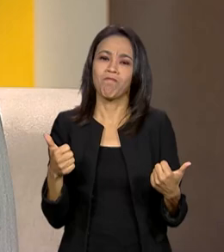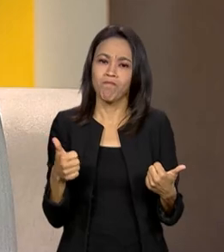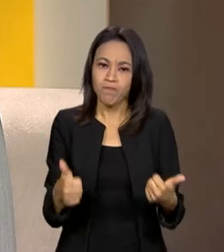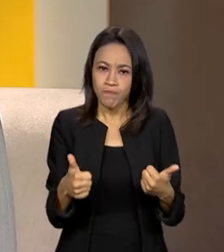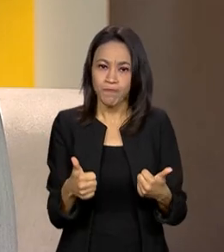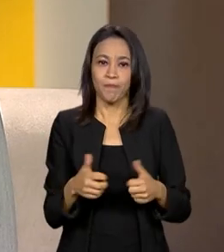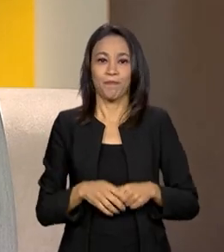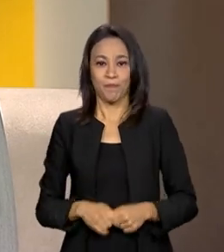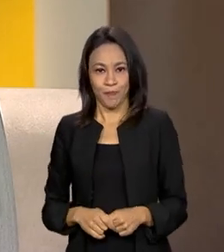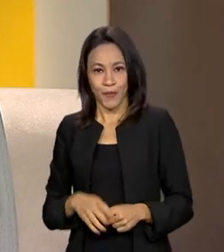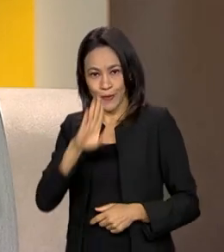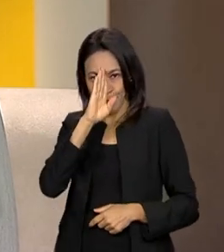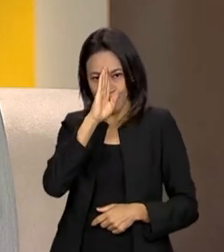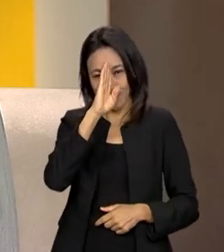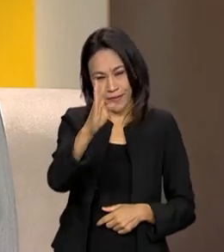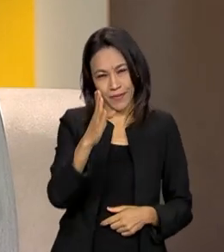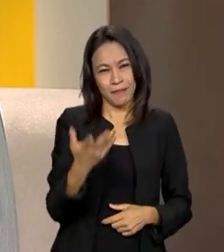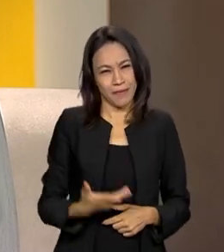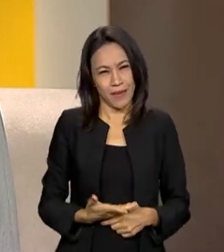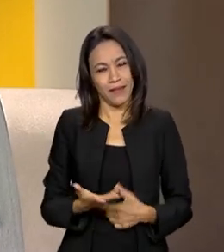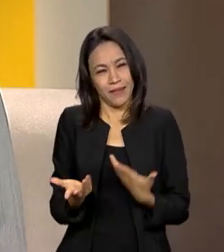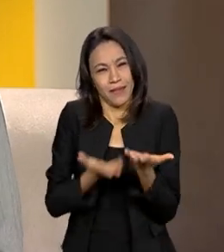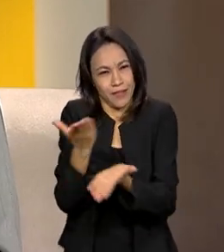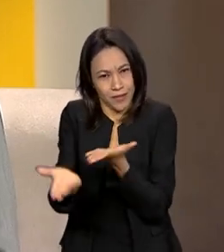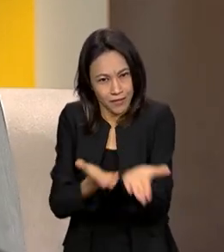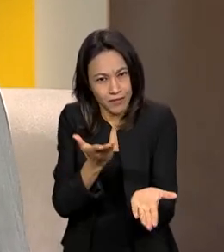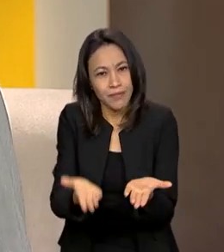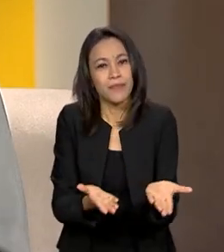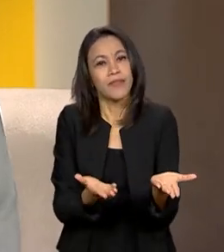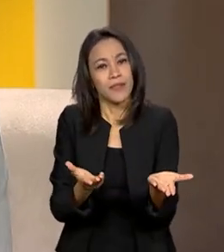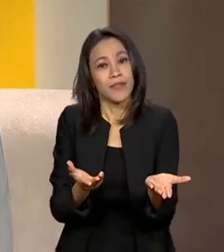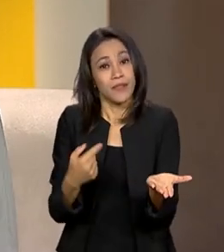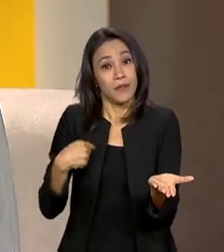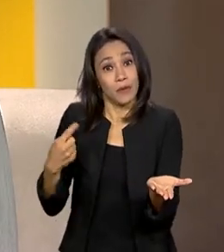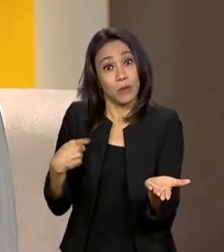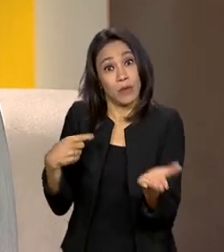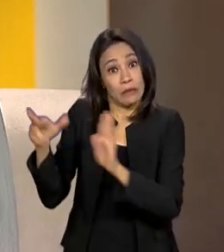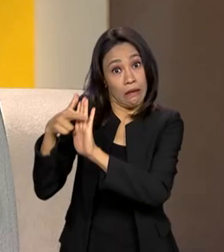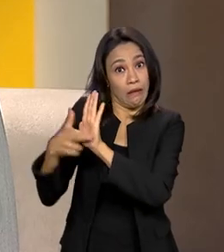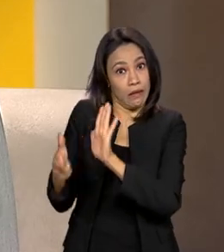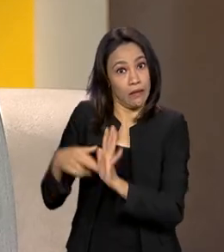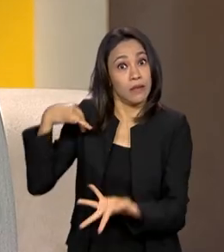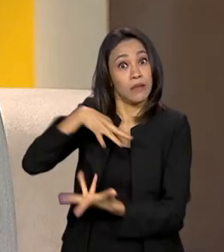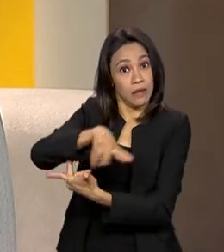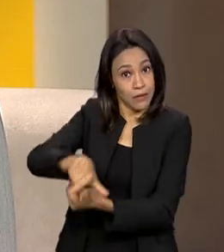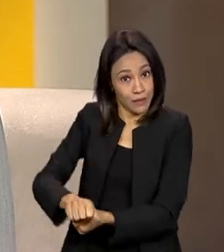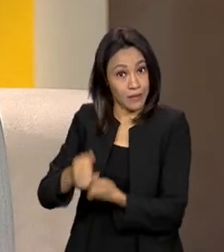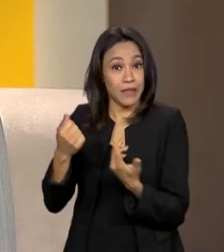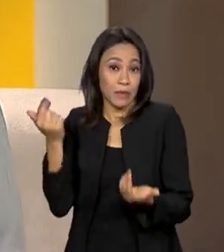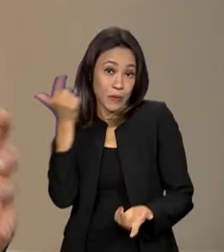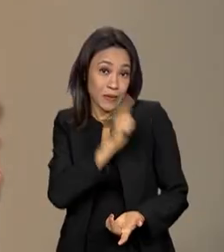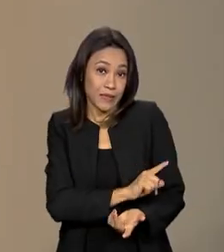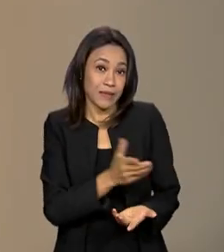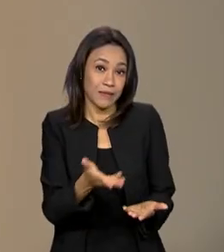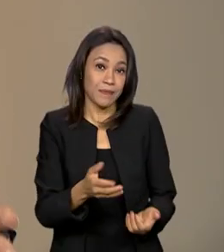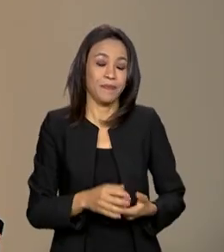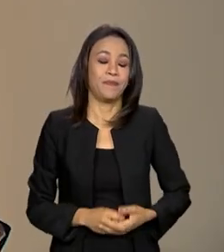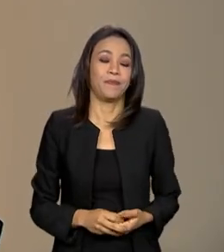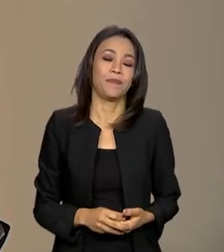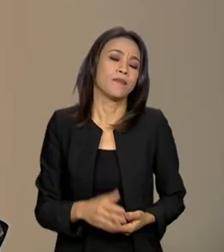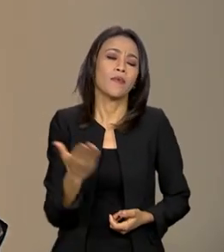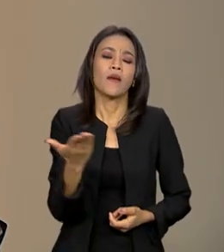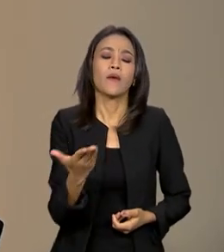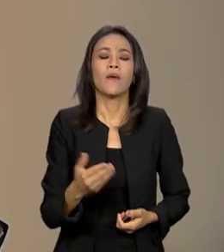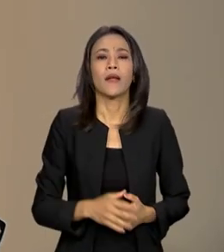que preconizam os principais organismos internacionais em termos de o que é uma agenda de governo digital efetiva. Agora, considerando os